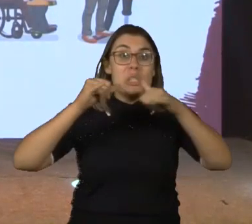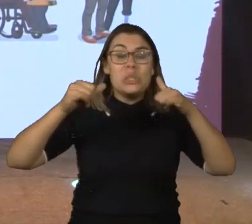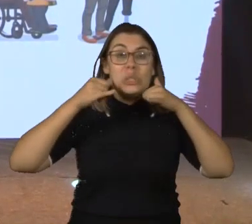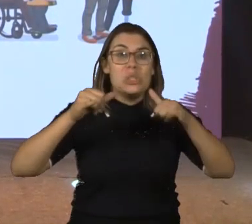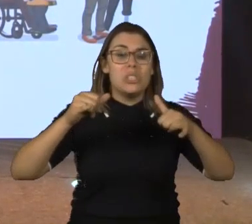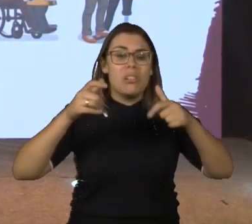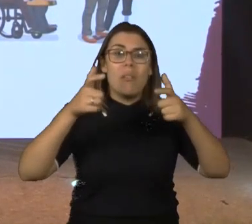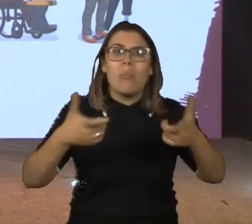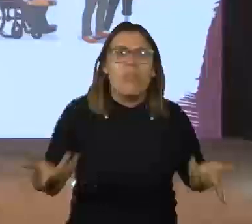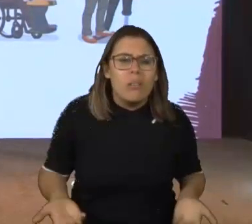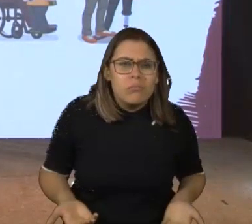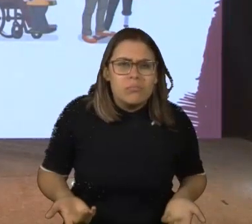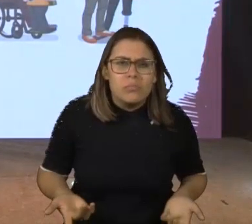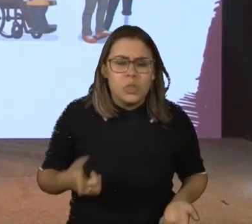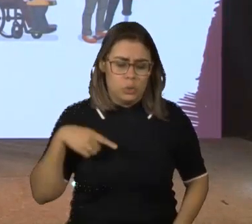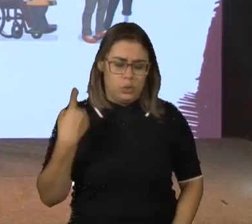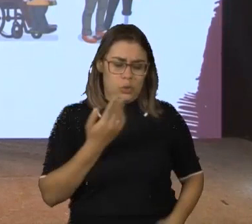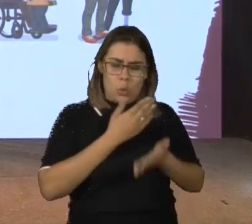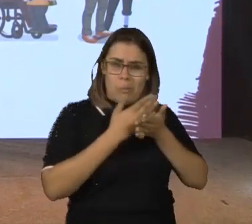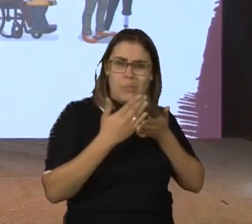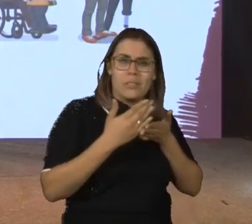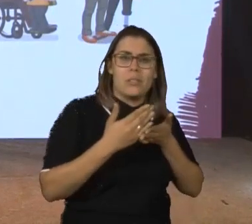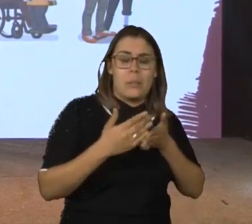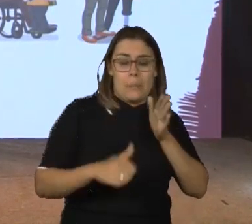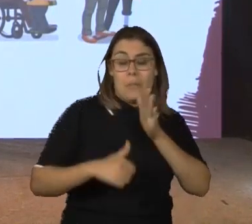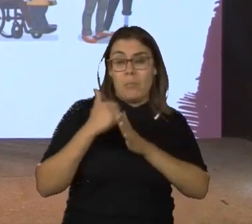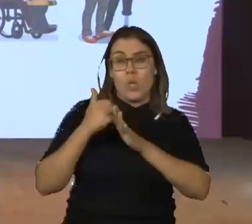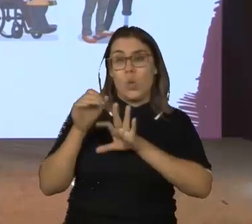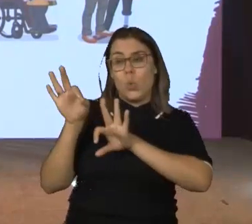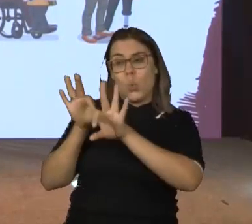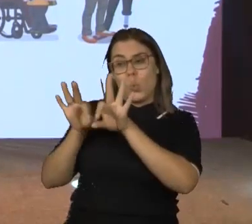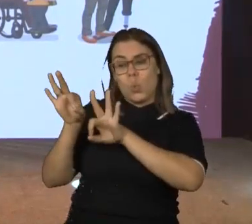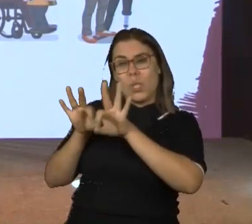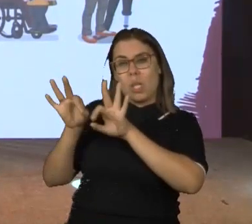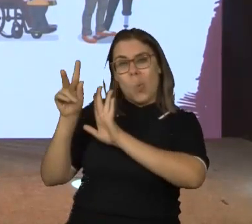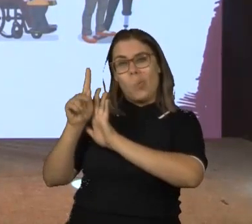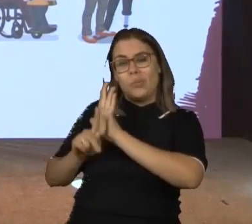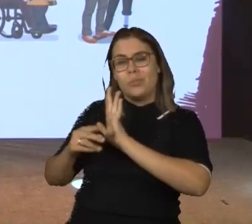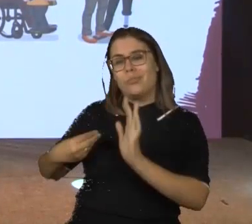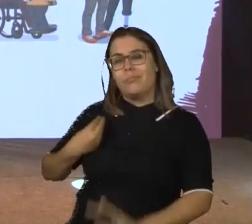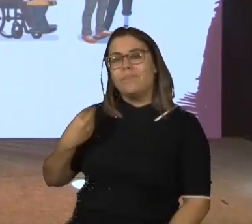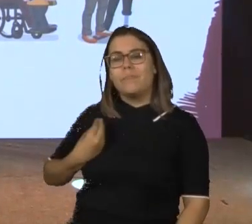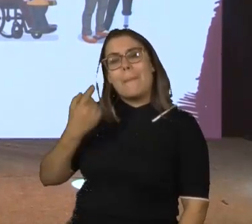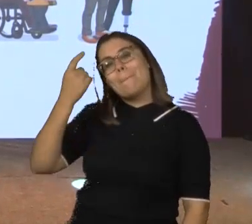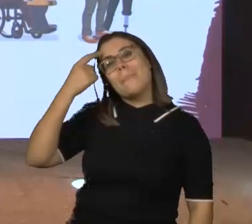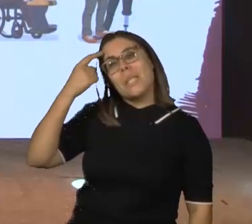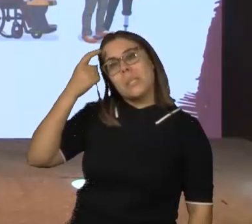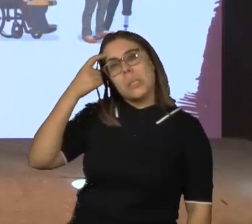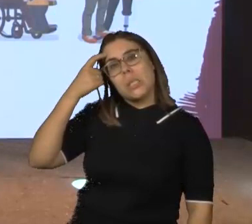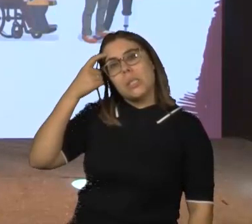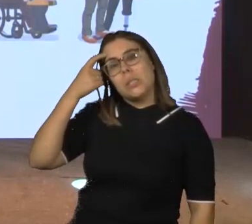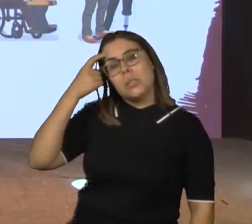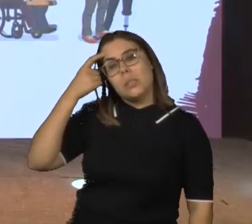Como nós começamos, vamos começar a ter esses projetos de vida, nós precisamos pensar e ter